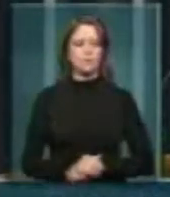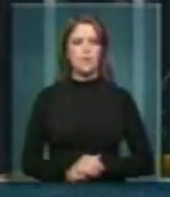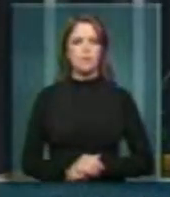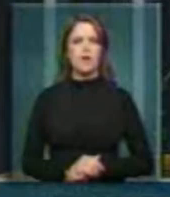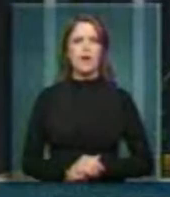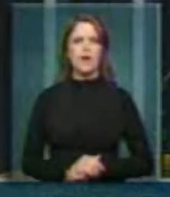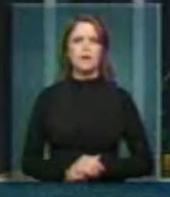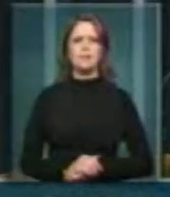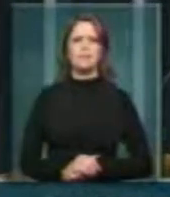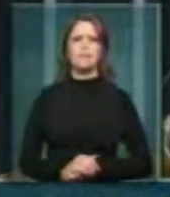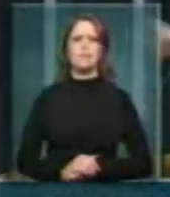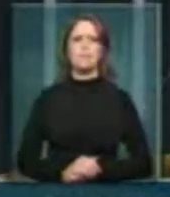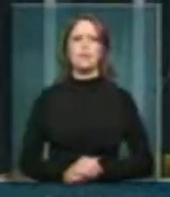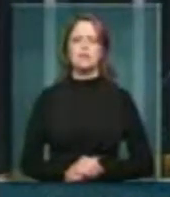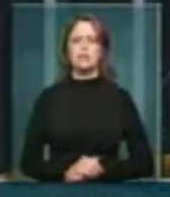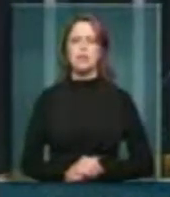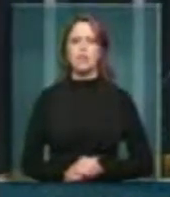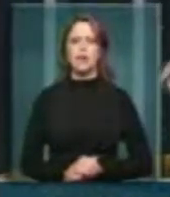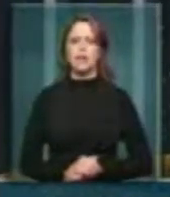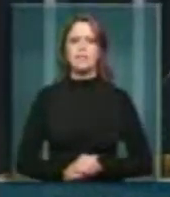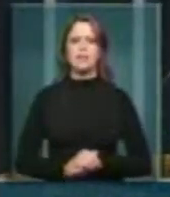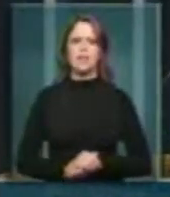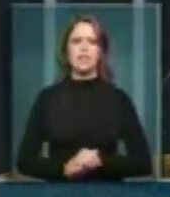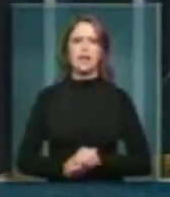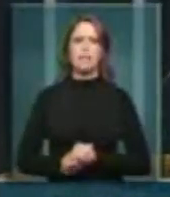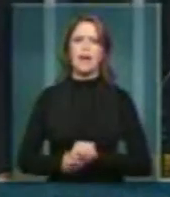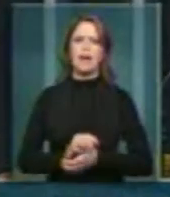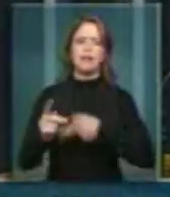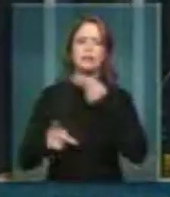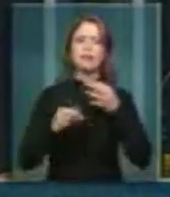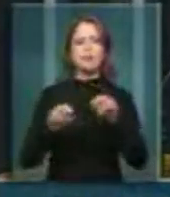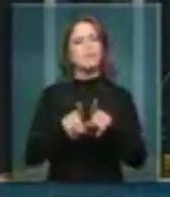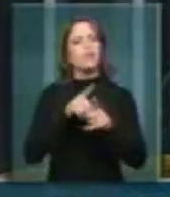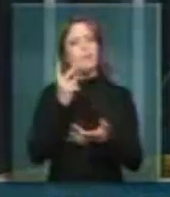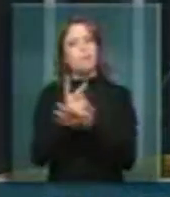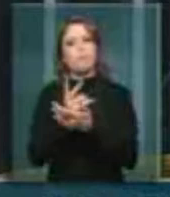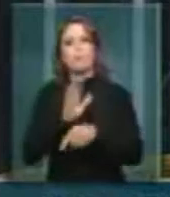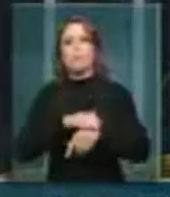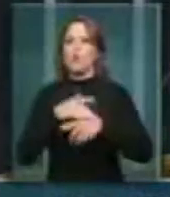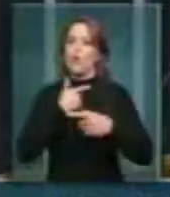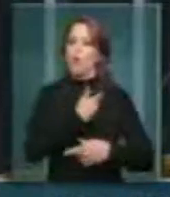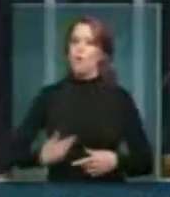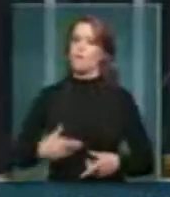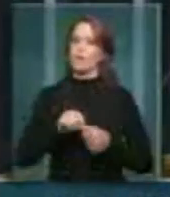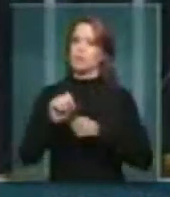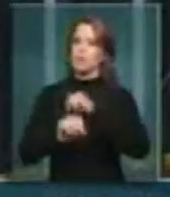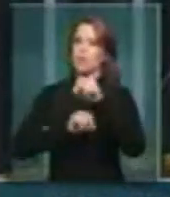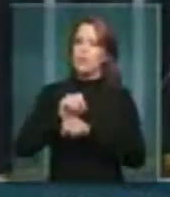Vou encerrar, senhor presidente. Até porque... Já vou encerrar. Até porque o governo tem sido